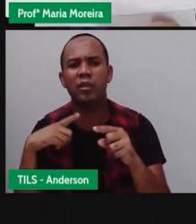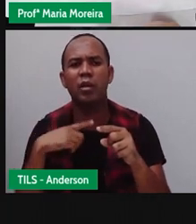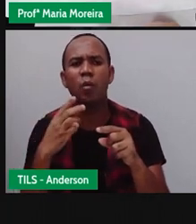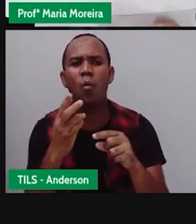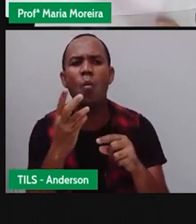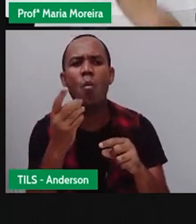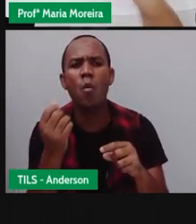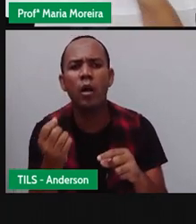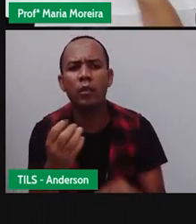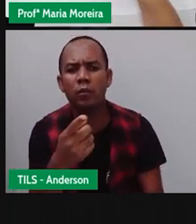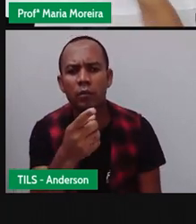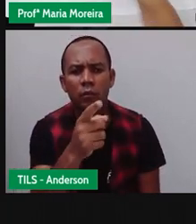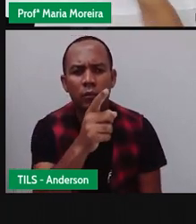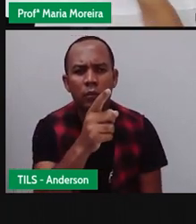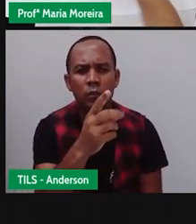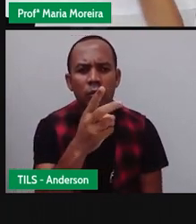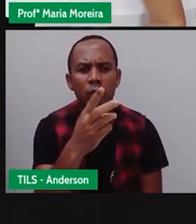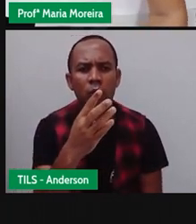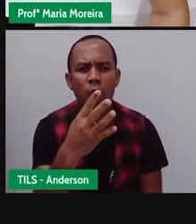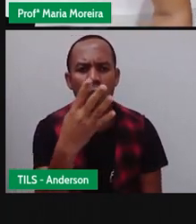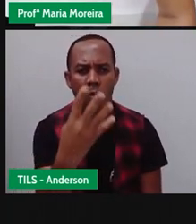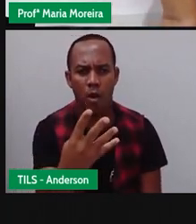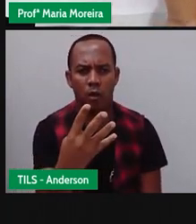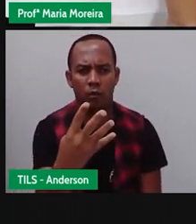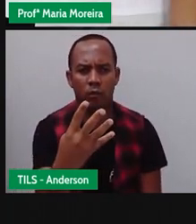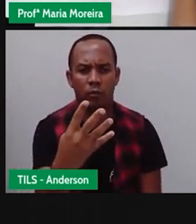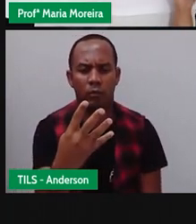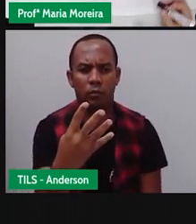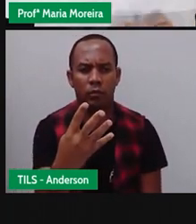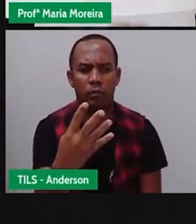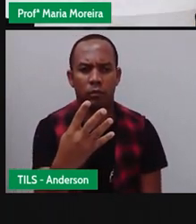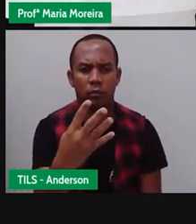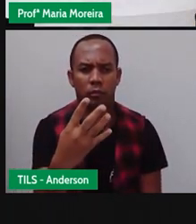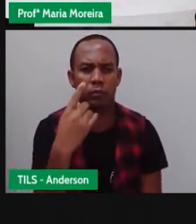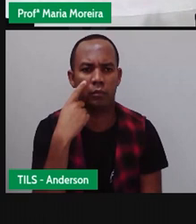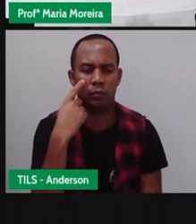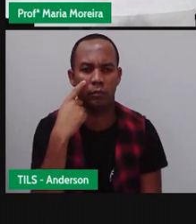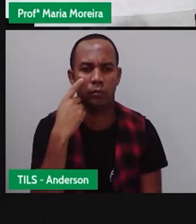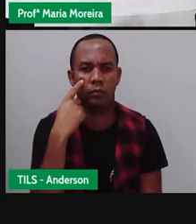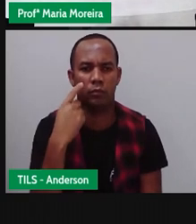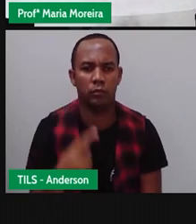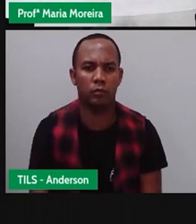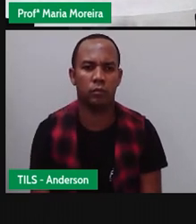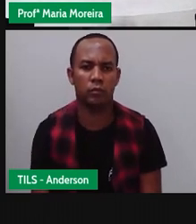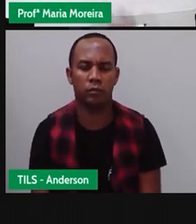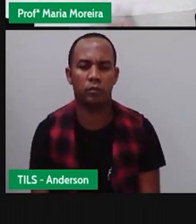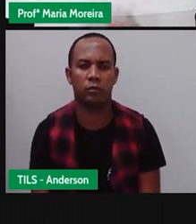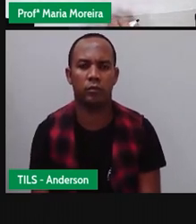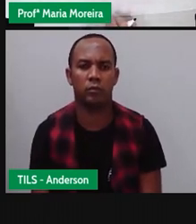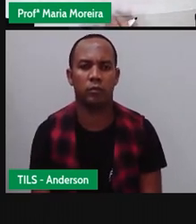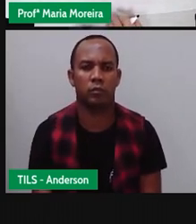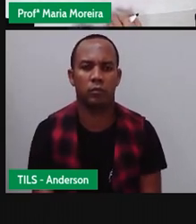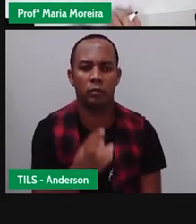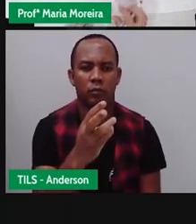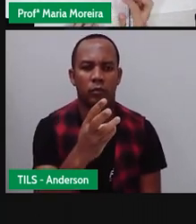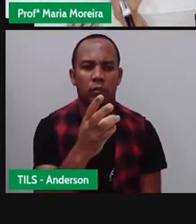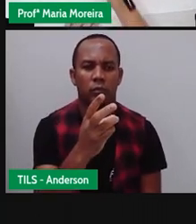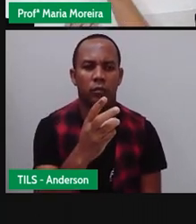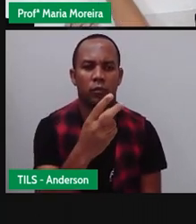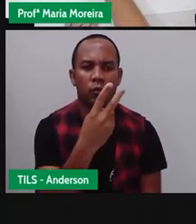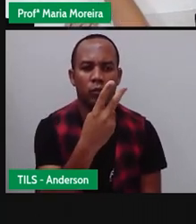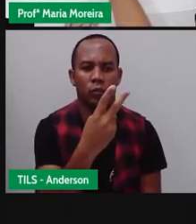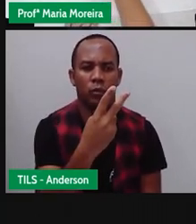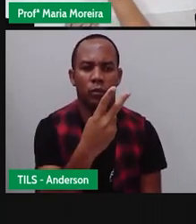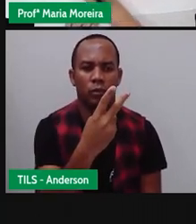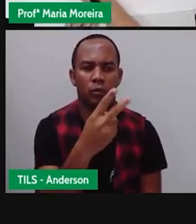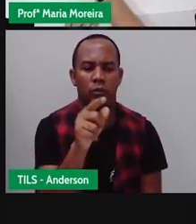Quantos grupos? Ó, quatro. Então, vamos fazer para eu escrever bem grande aqui para vocês, ó. Quantos carrinhos em cada um?